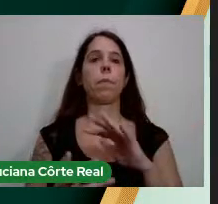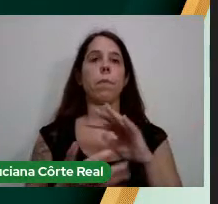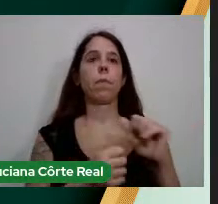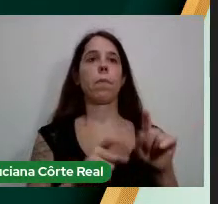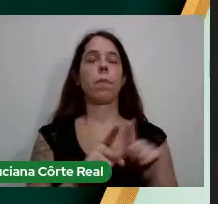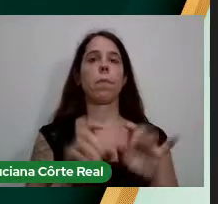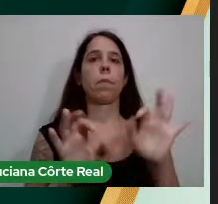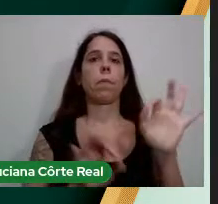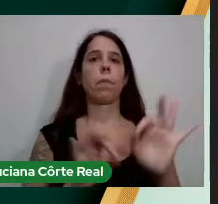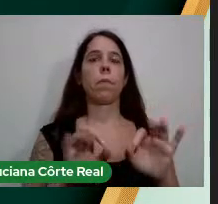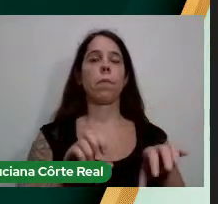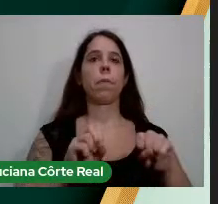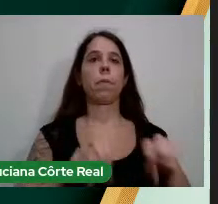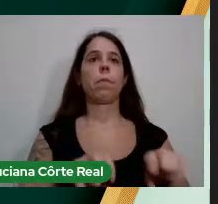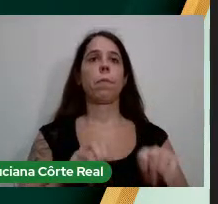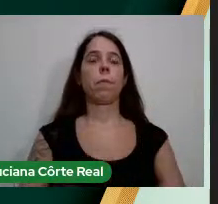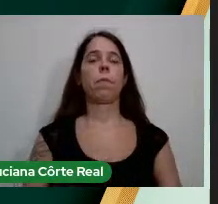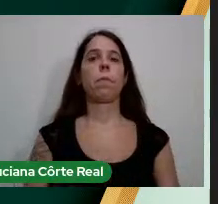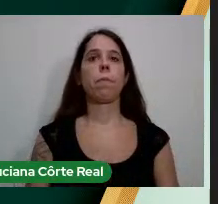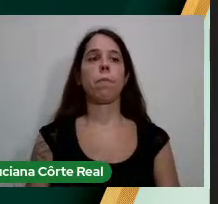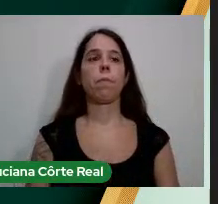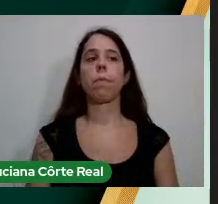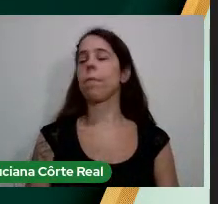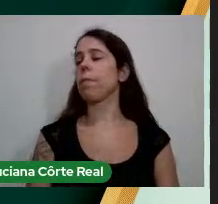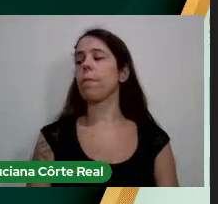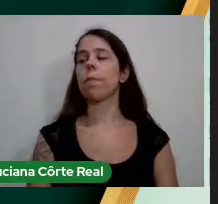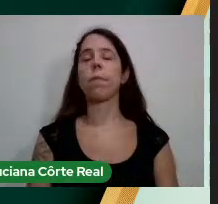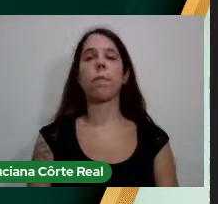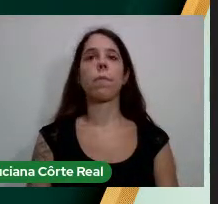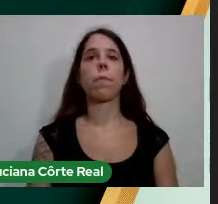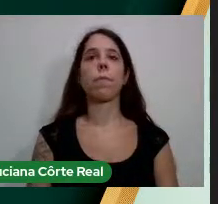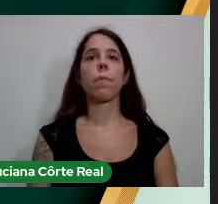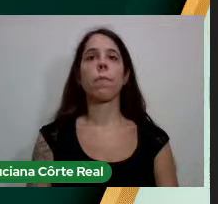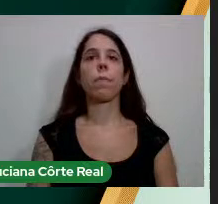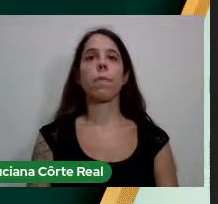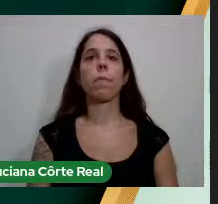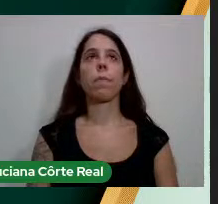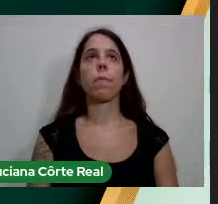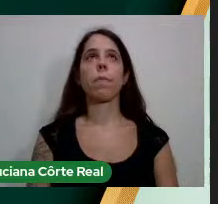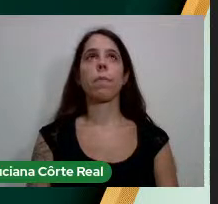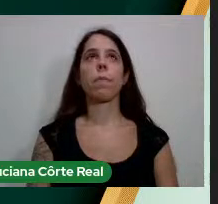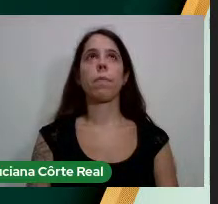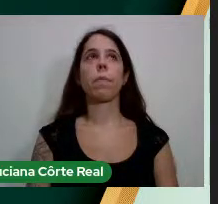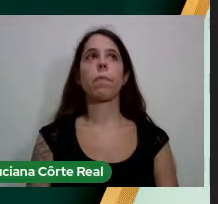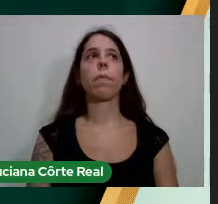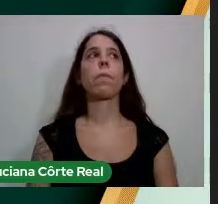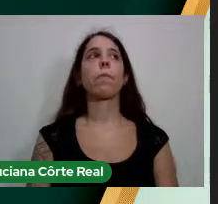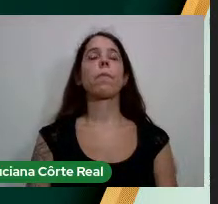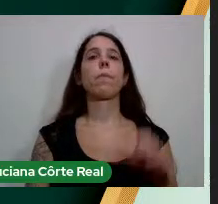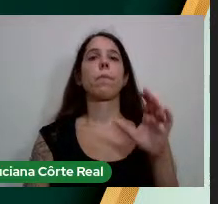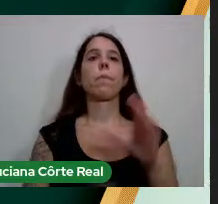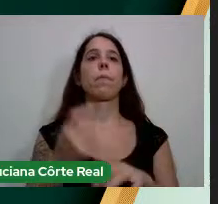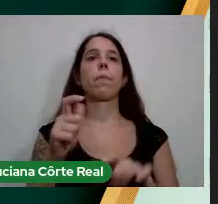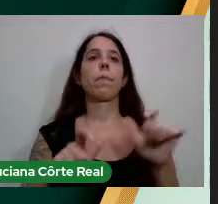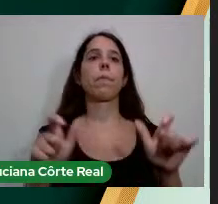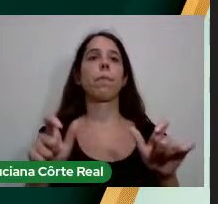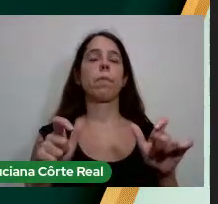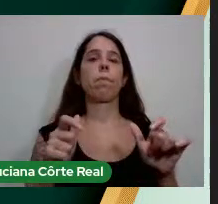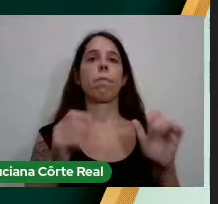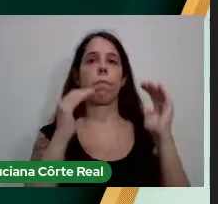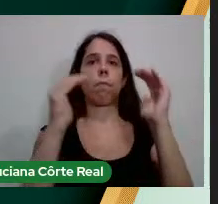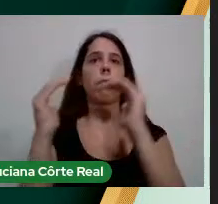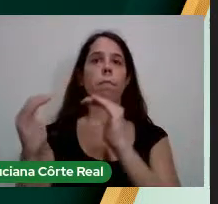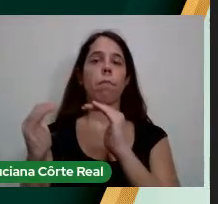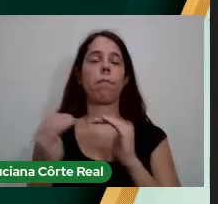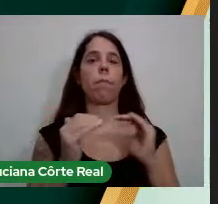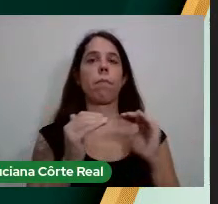projeto De educação Que Nos gentifique E gentifique A todos Os nossos